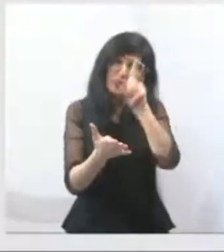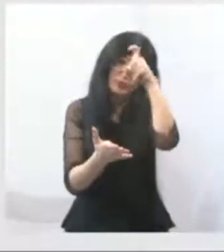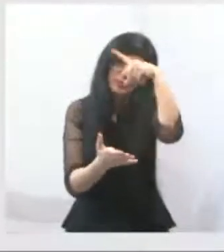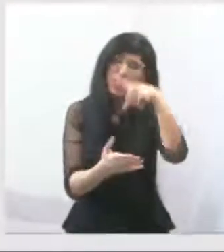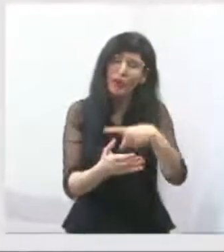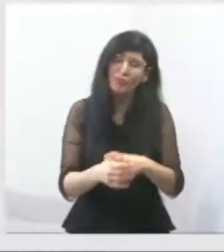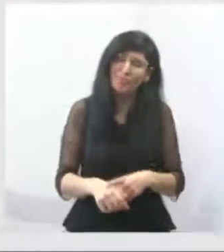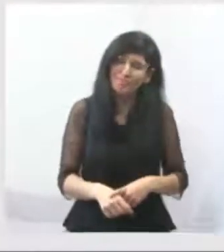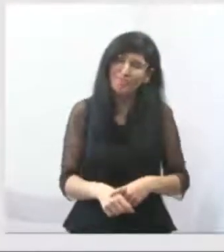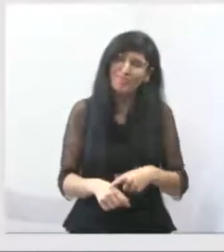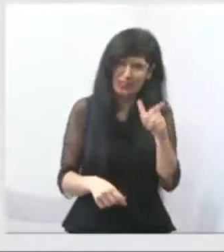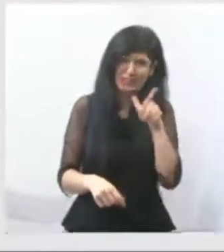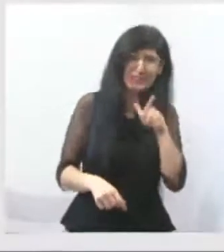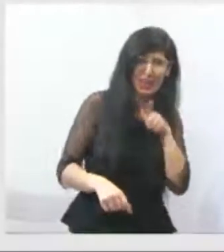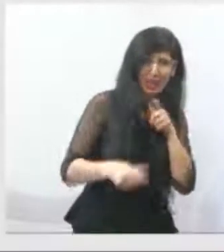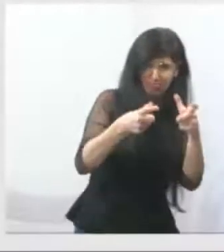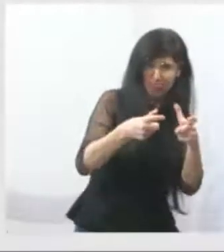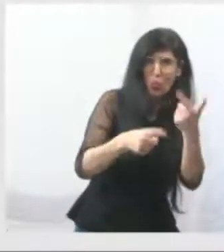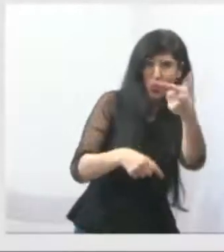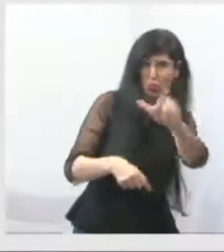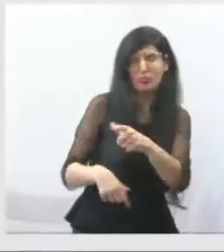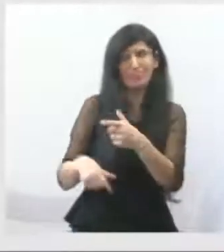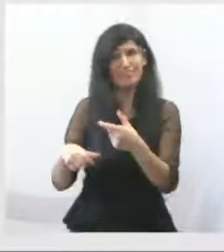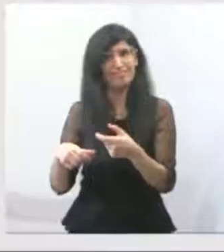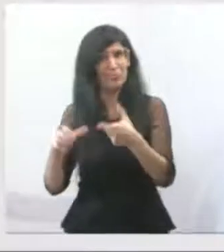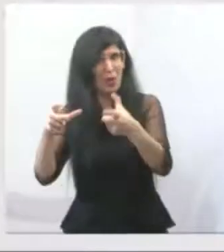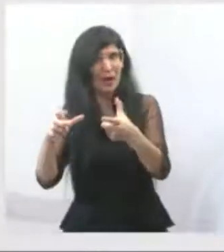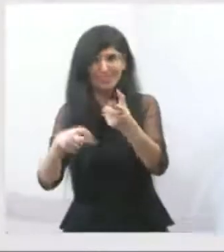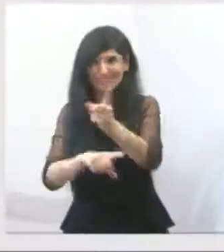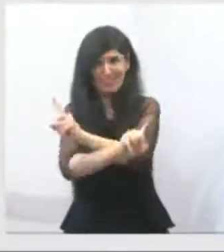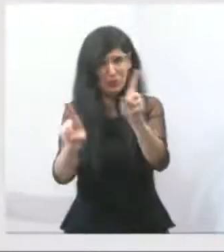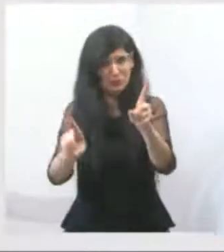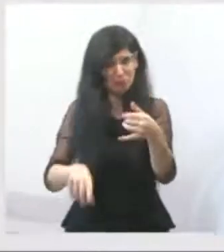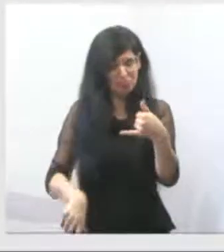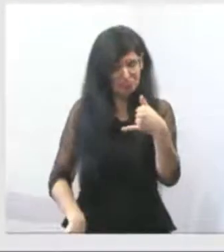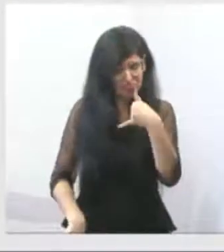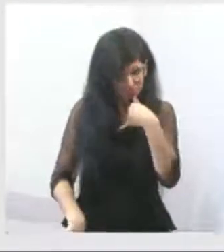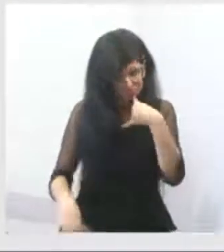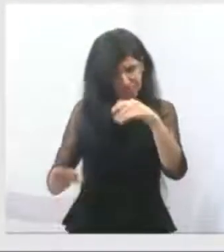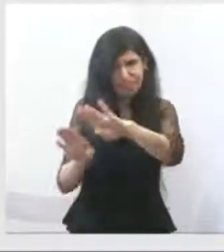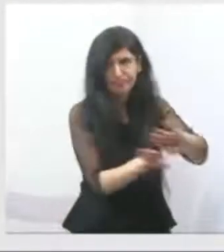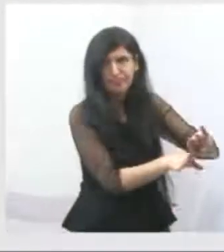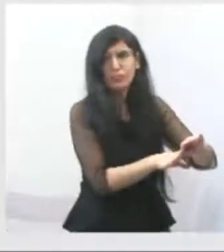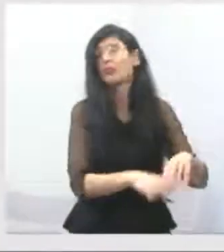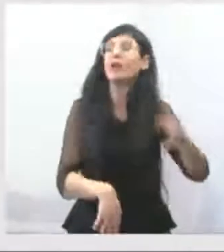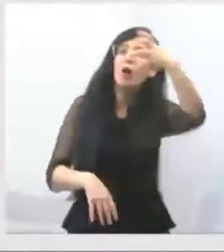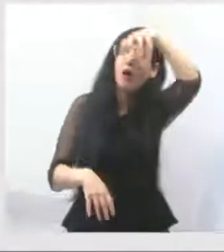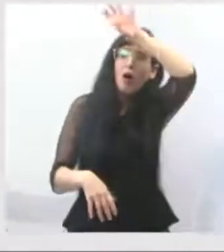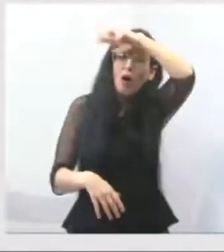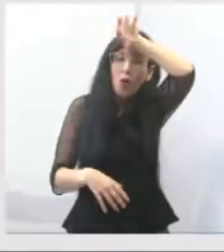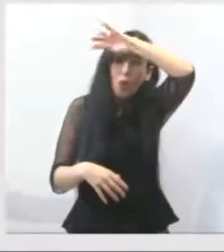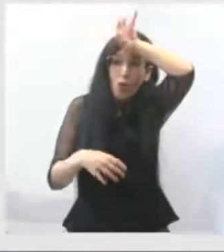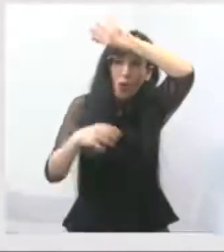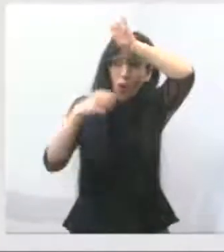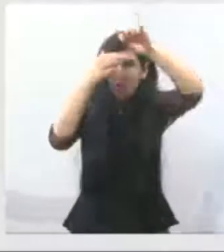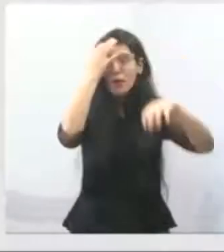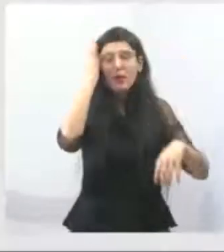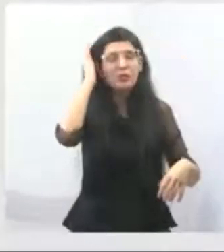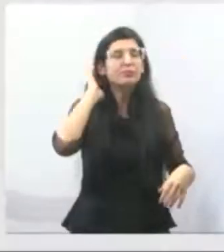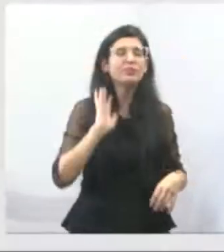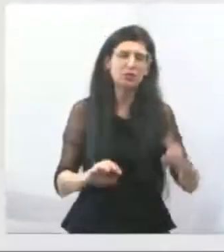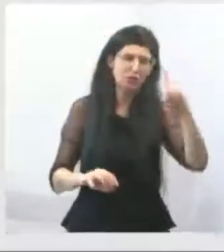Eu gostaria de reafirmar o nosso pedido de informação sobre a ambulância, que tinha um prazo fatal